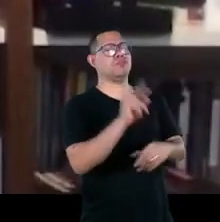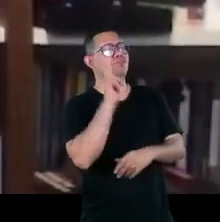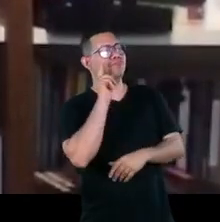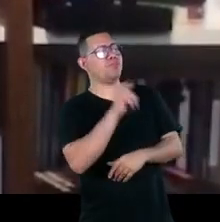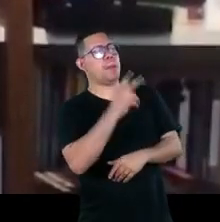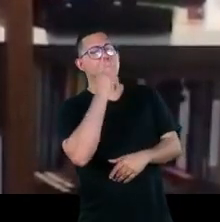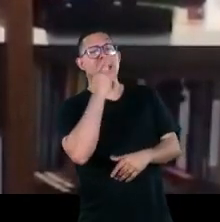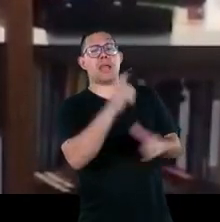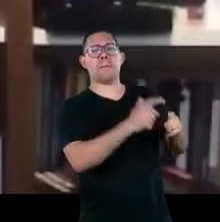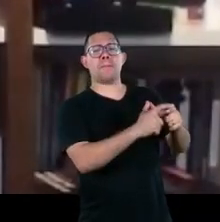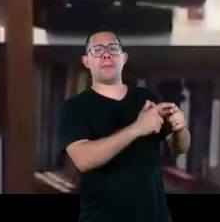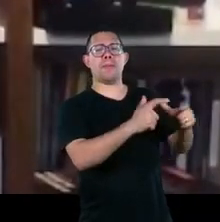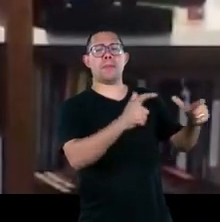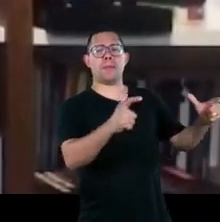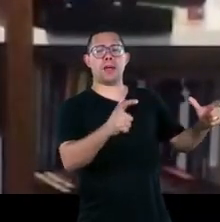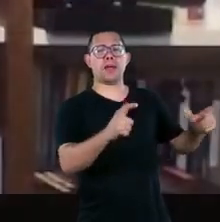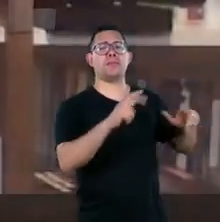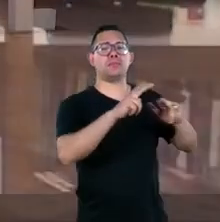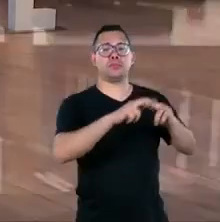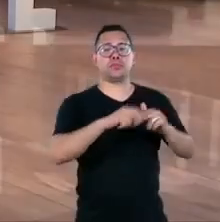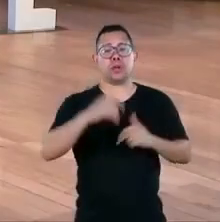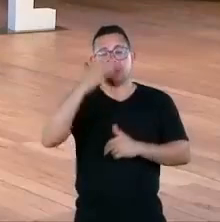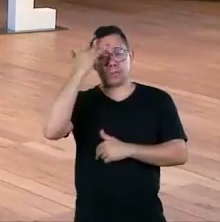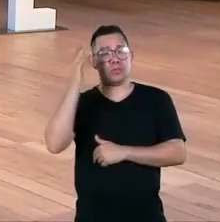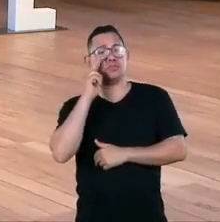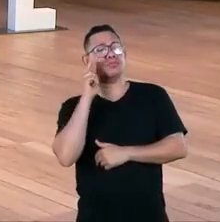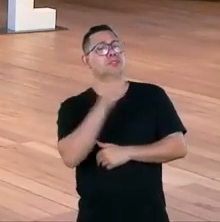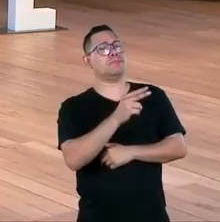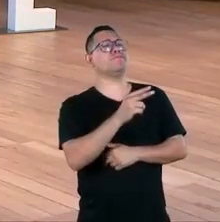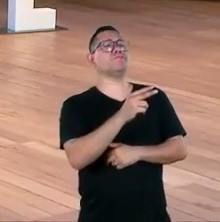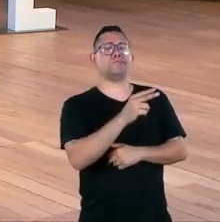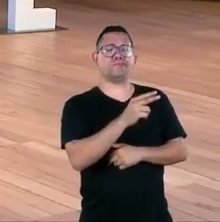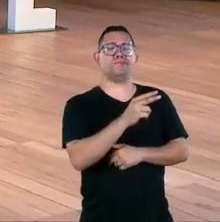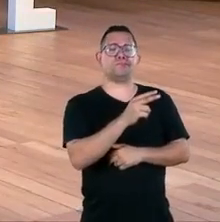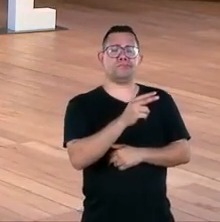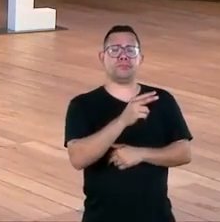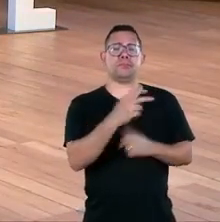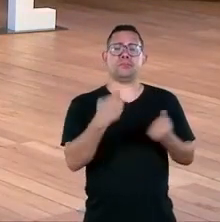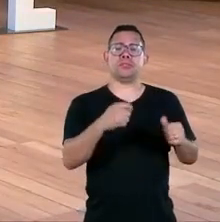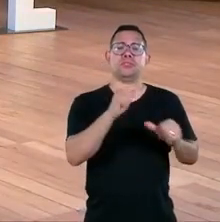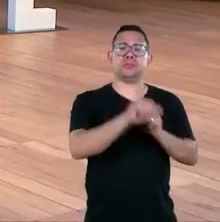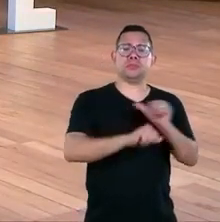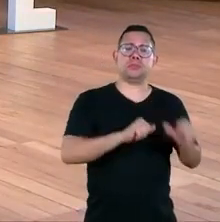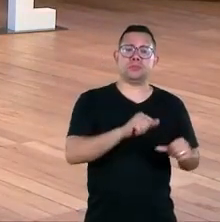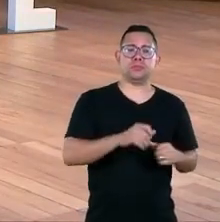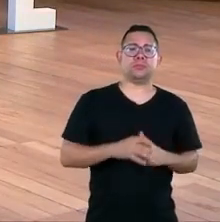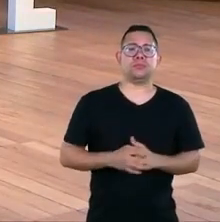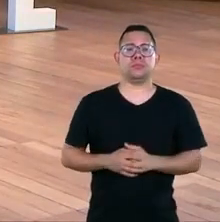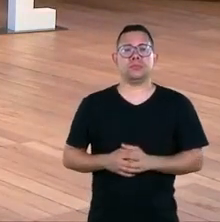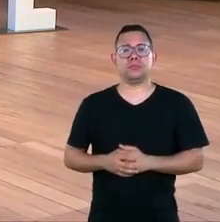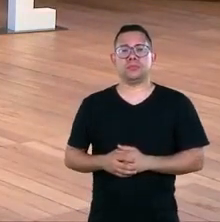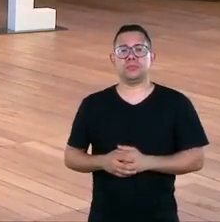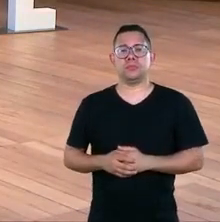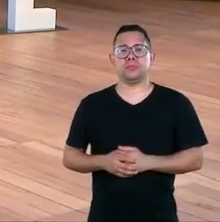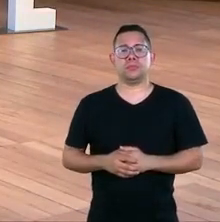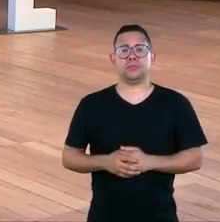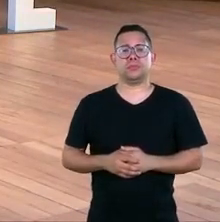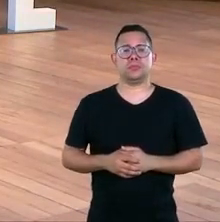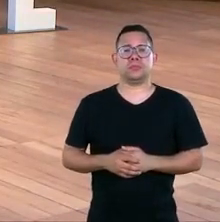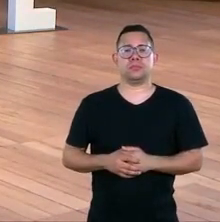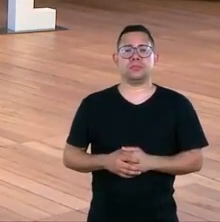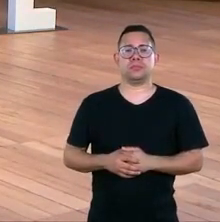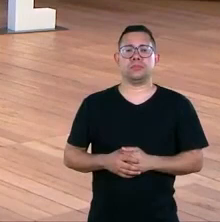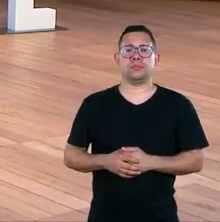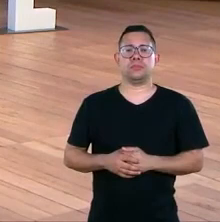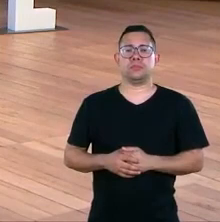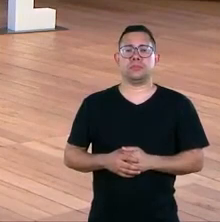aumentado bastante nesse país nesse momento a gente pode usar a frase agora é com a gente também é isso